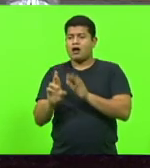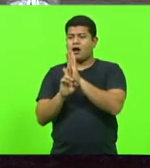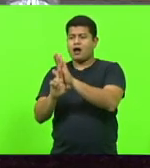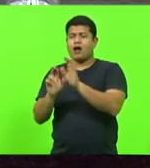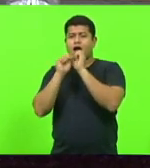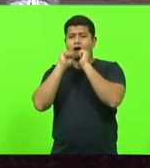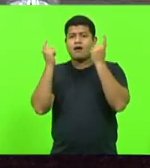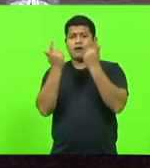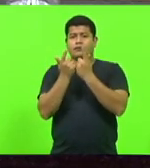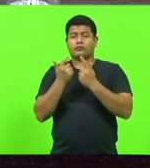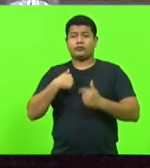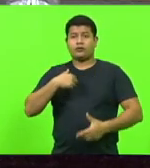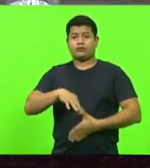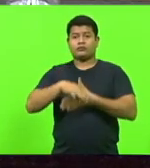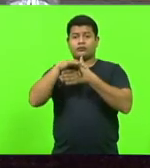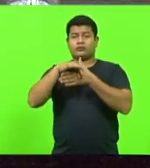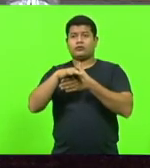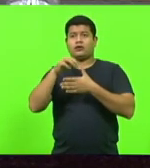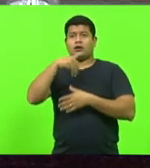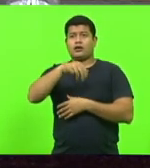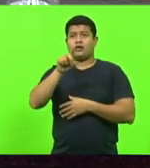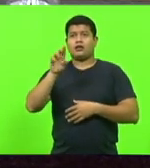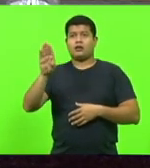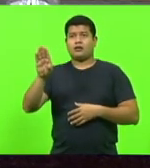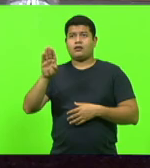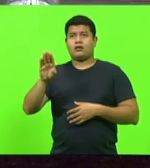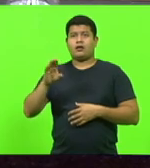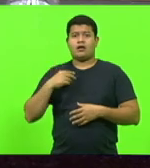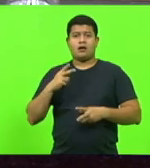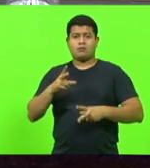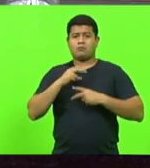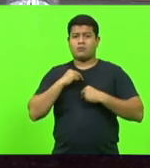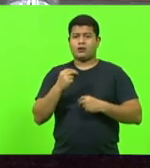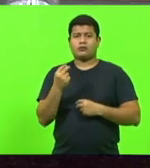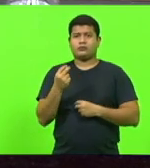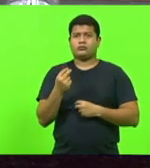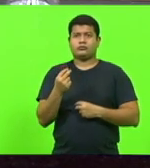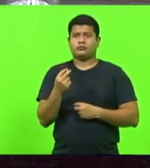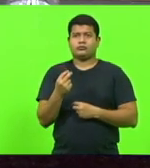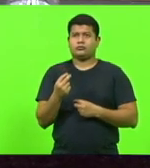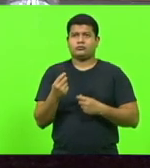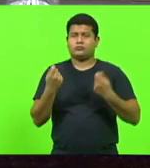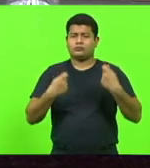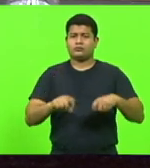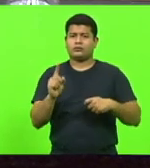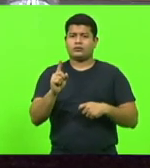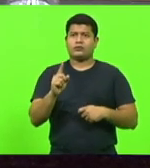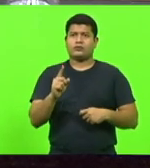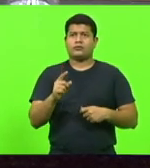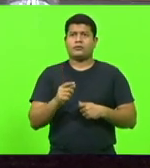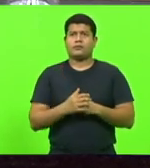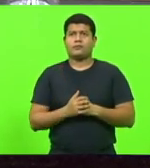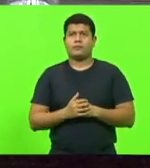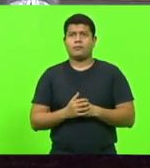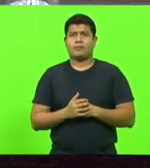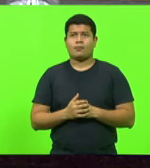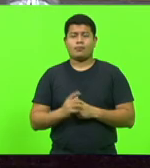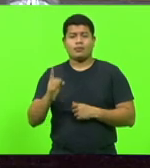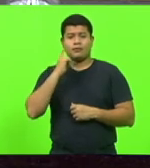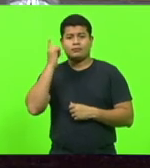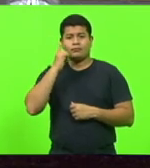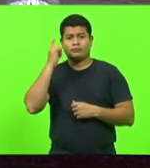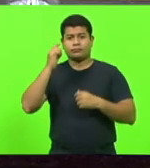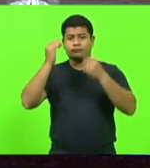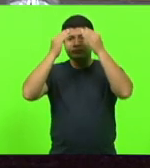líder da bancada do MDB. Não vou nem entrar no mérito, porque não cabe entrar no mérito, deputado José Milton.